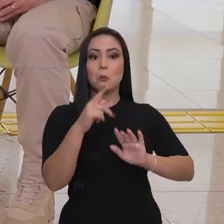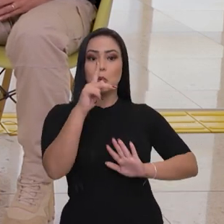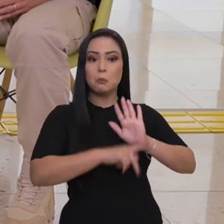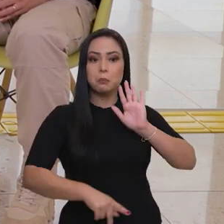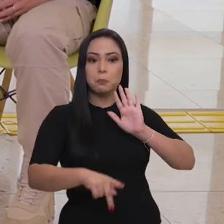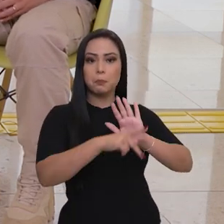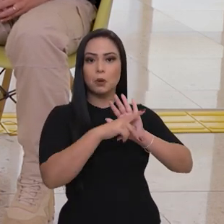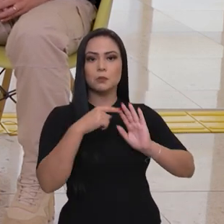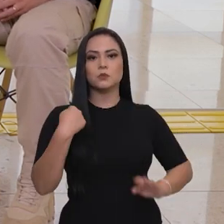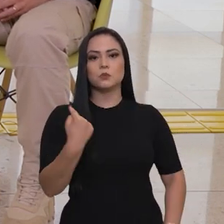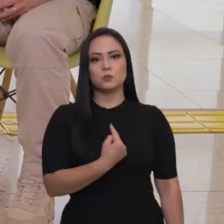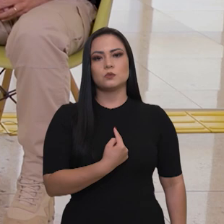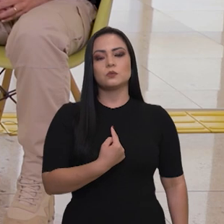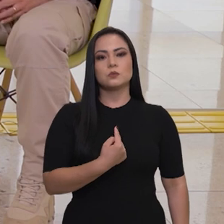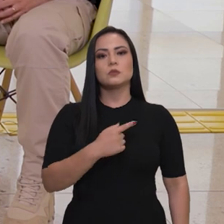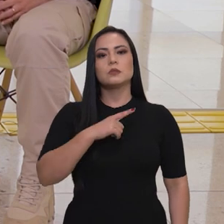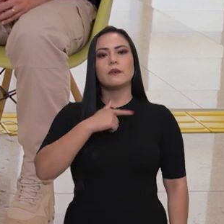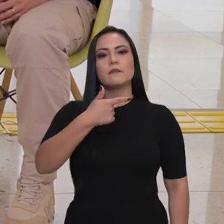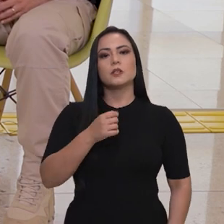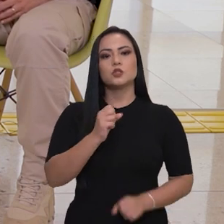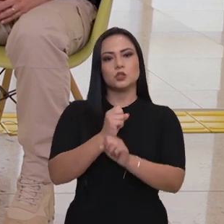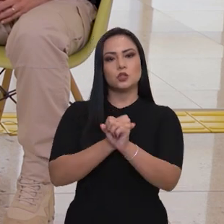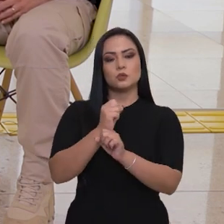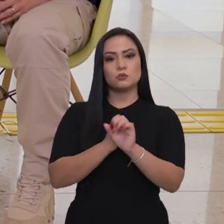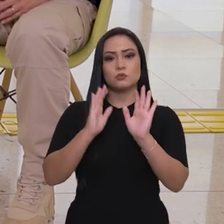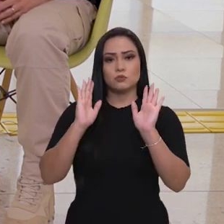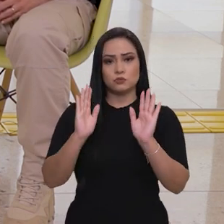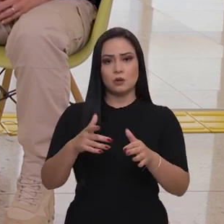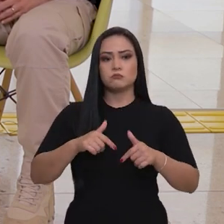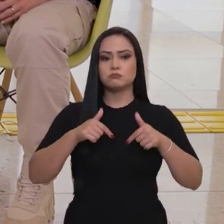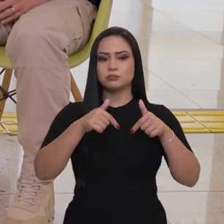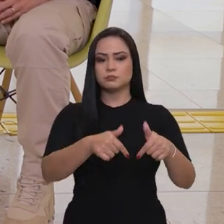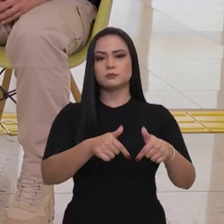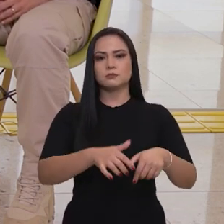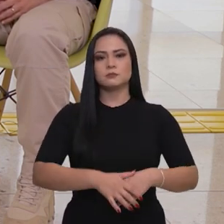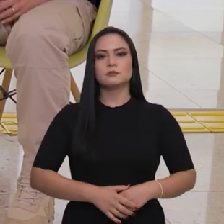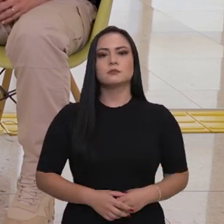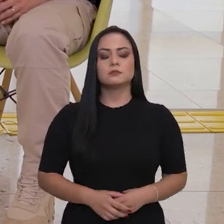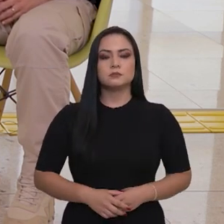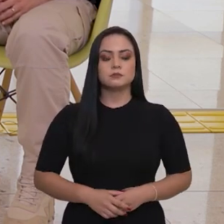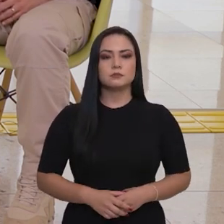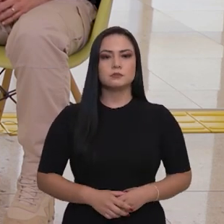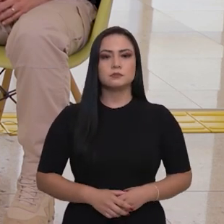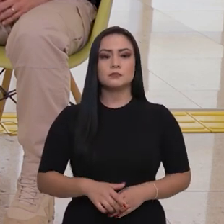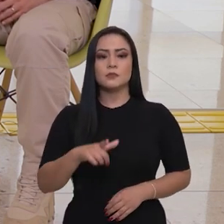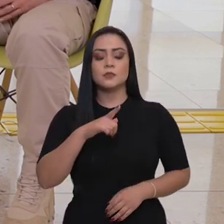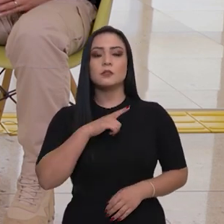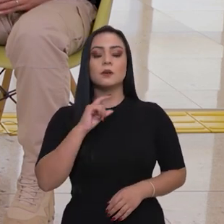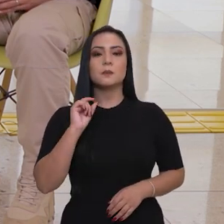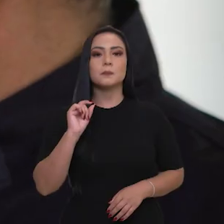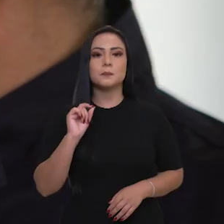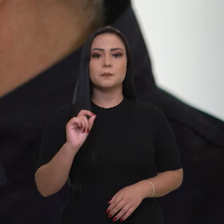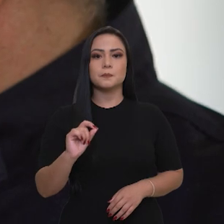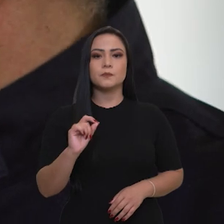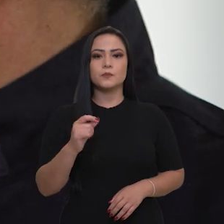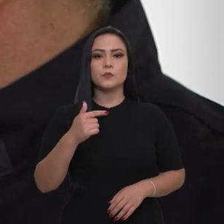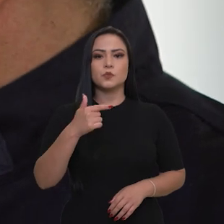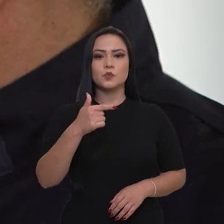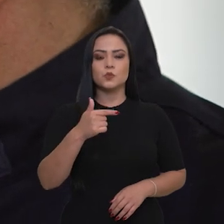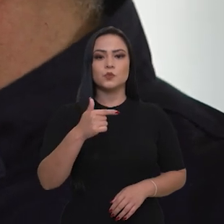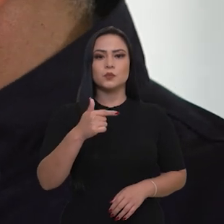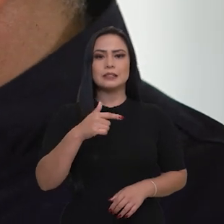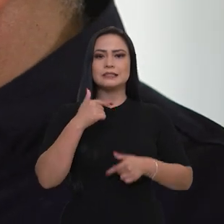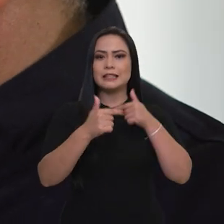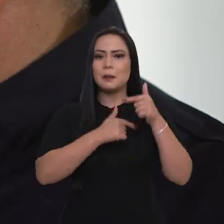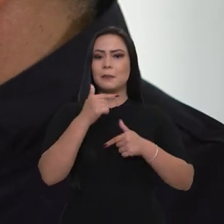É um projeto originário nosso e tem 20 anos de execução. ele consiste em